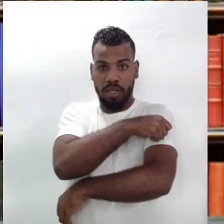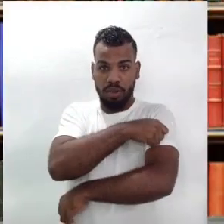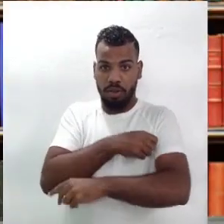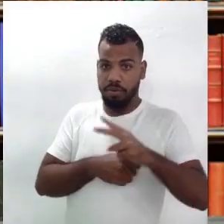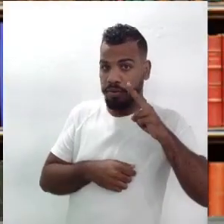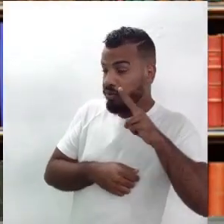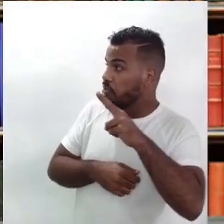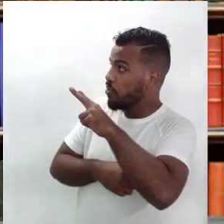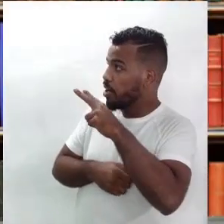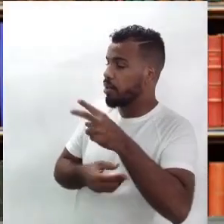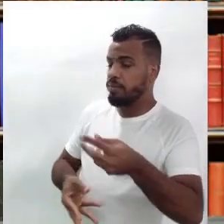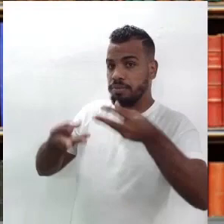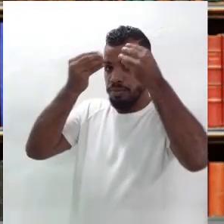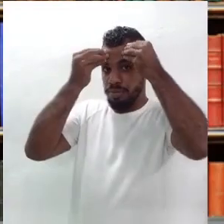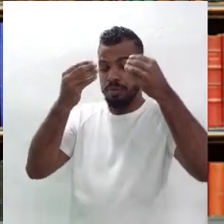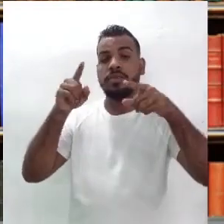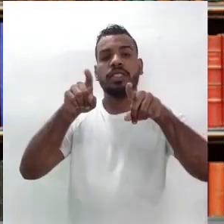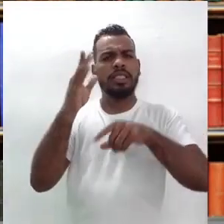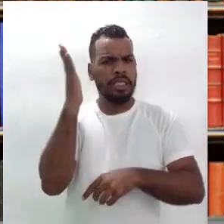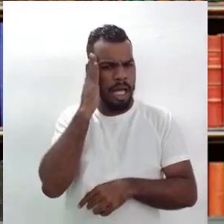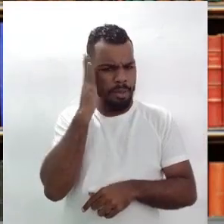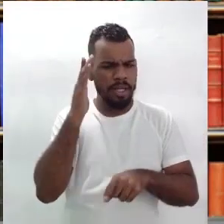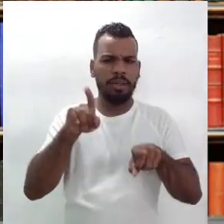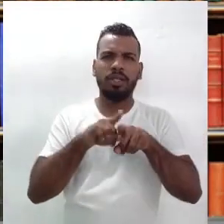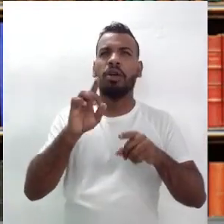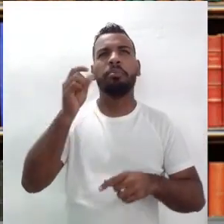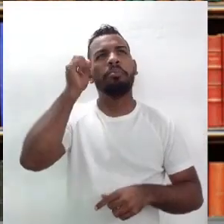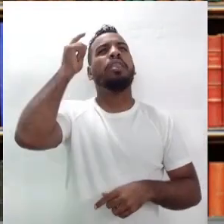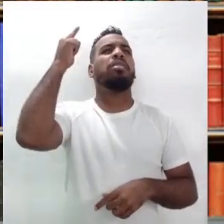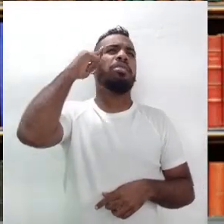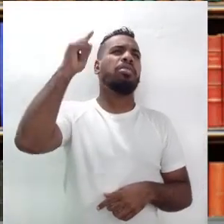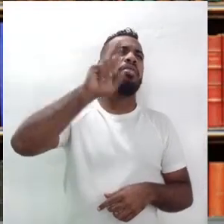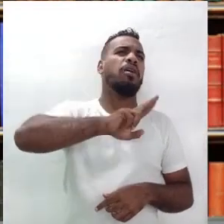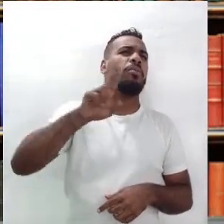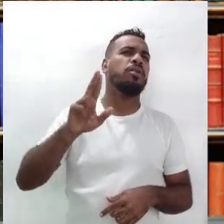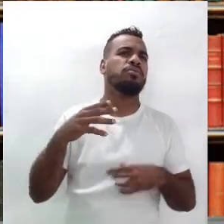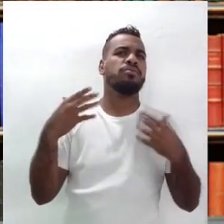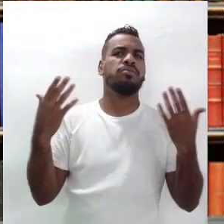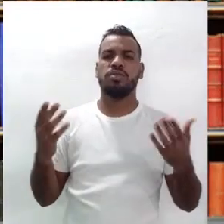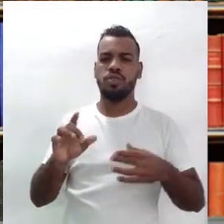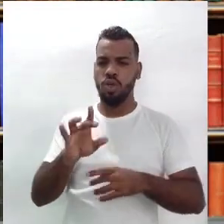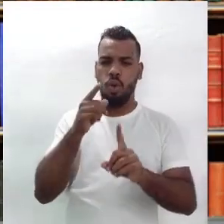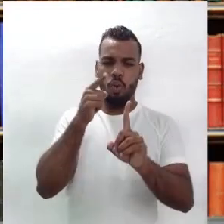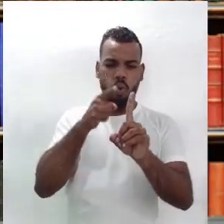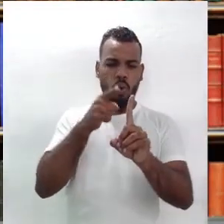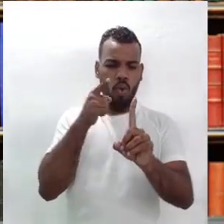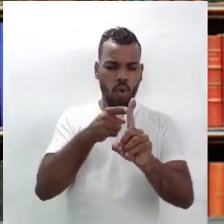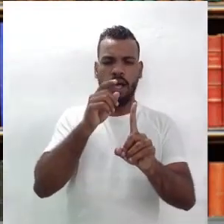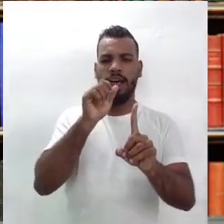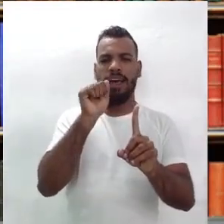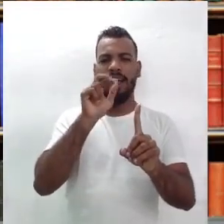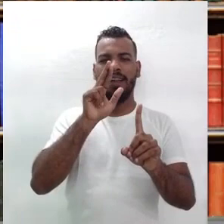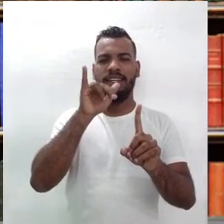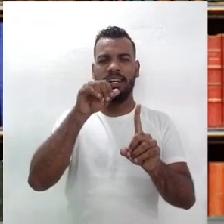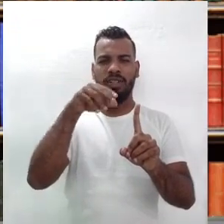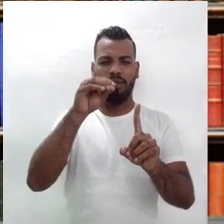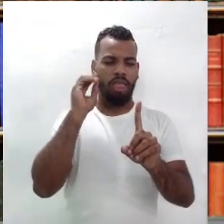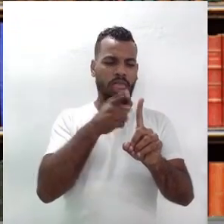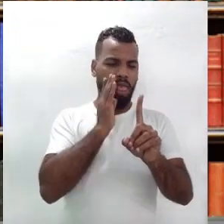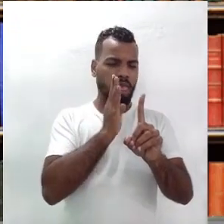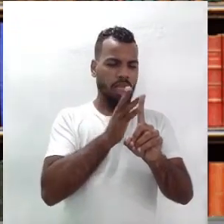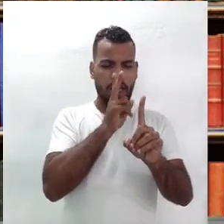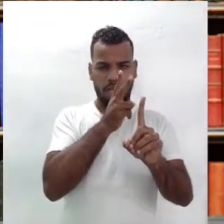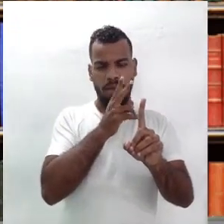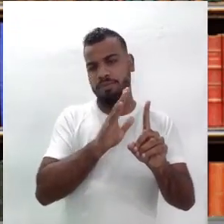ficar só circunscrito ao nome, pensar o nome apenas ao nome de Ariano Suassuna. E nós temos aqui,